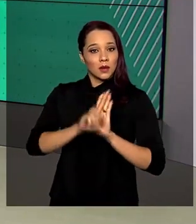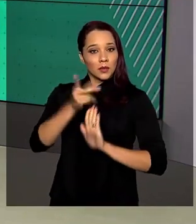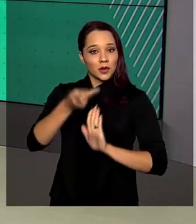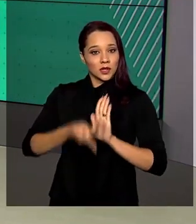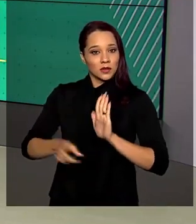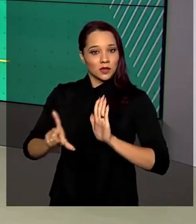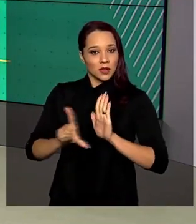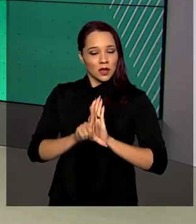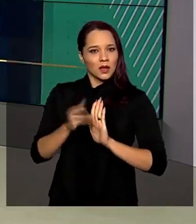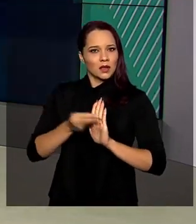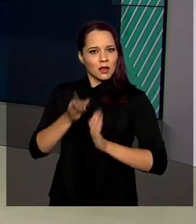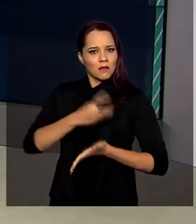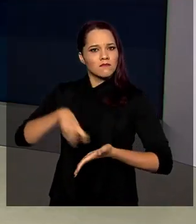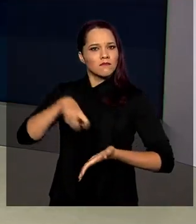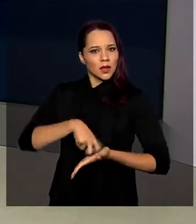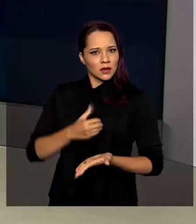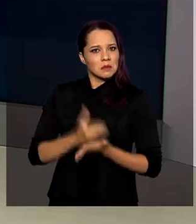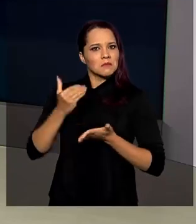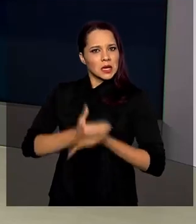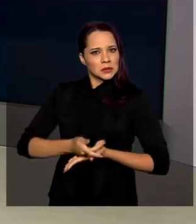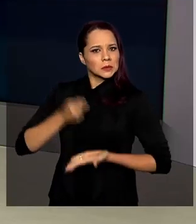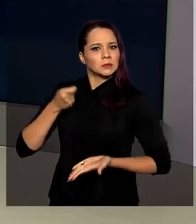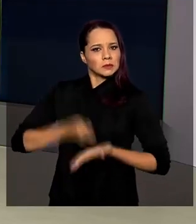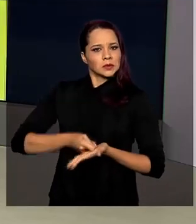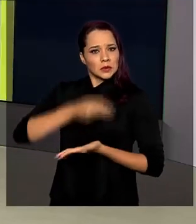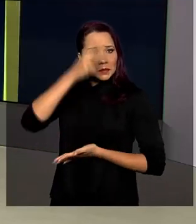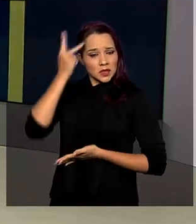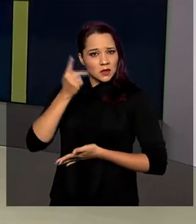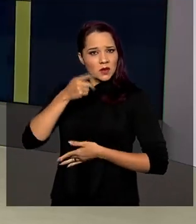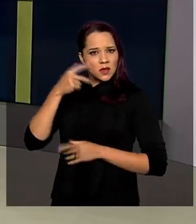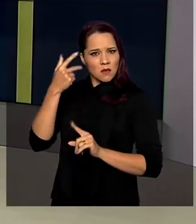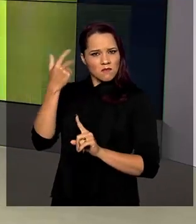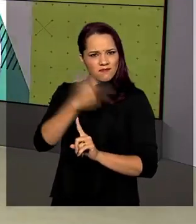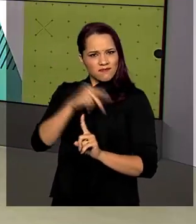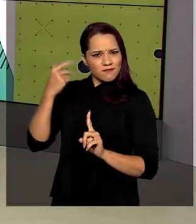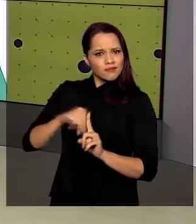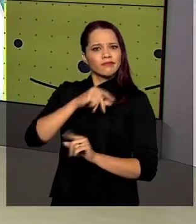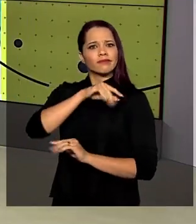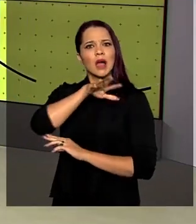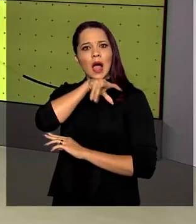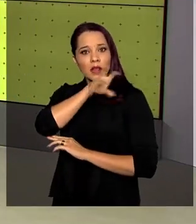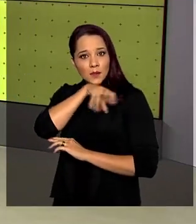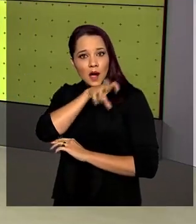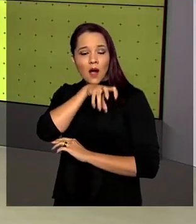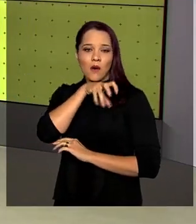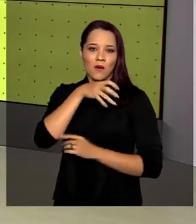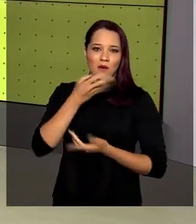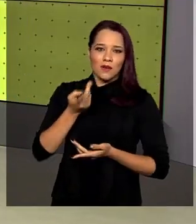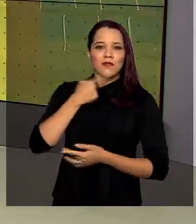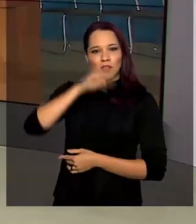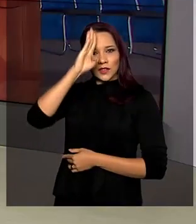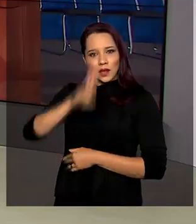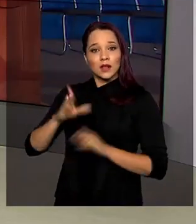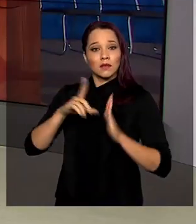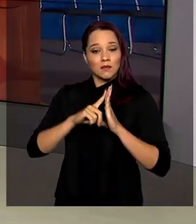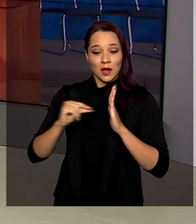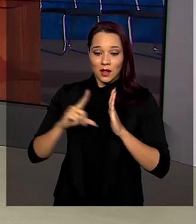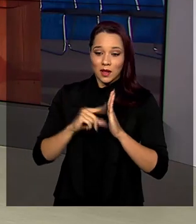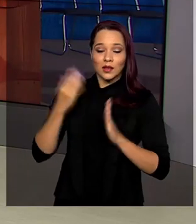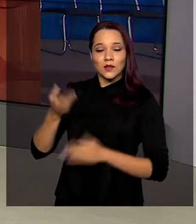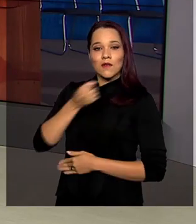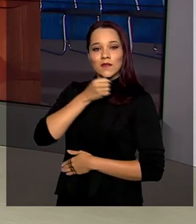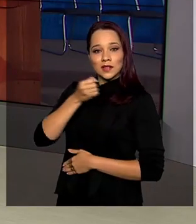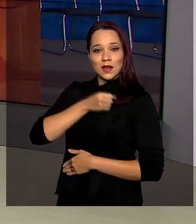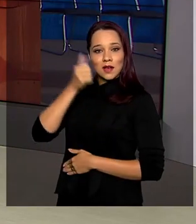que estabelece penas mais duras para quem pratica maus tratos a animais. Nós vamos direto ao Palácio do Planalto